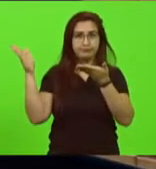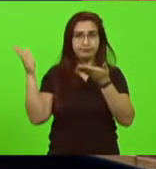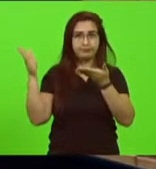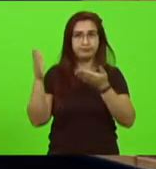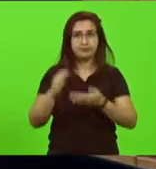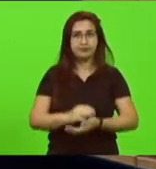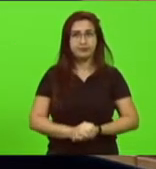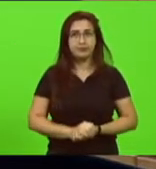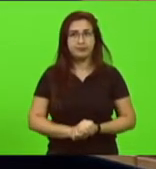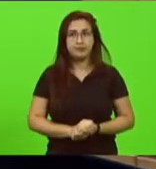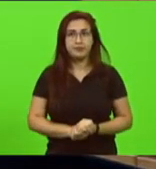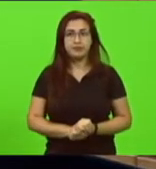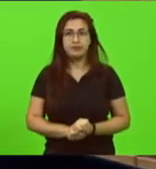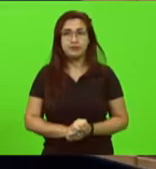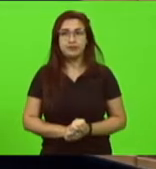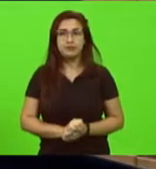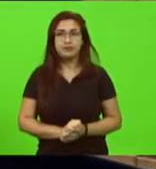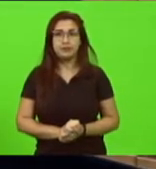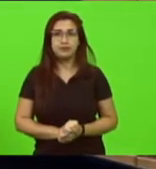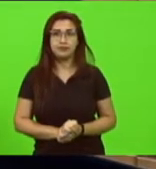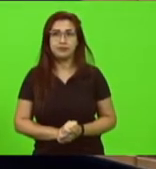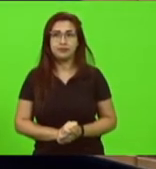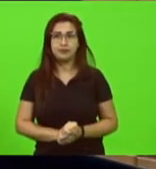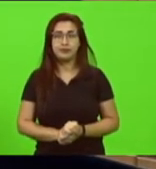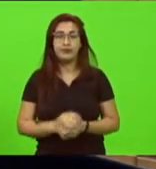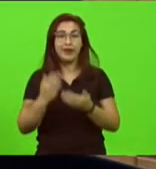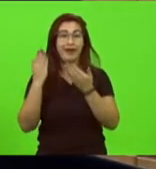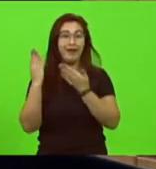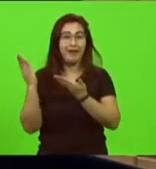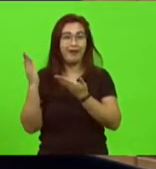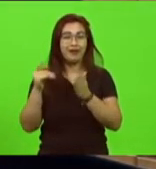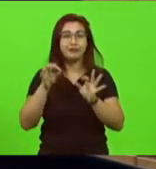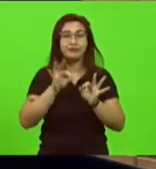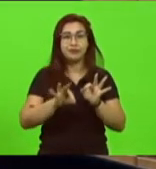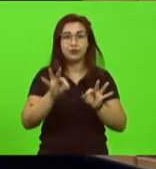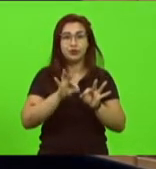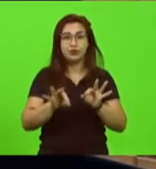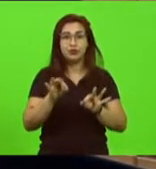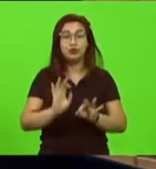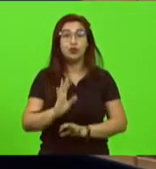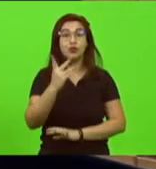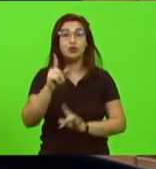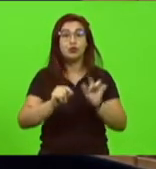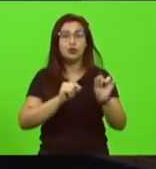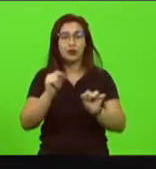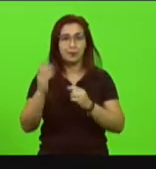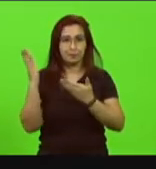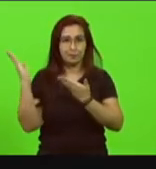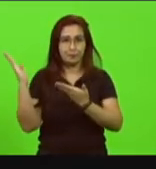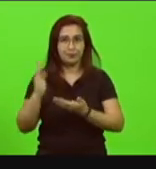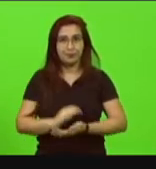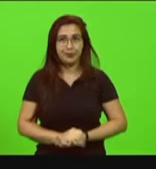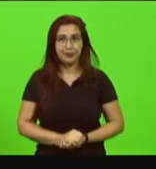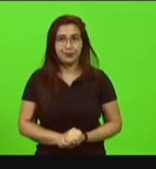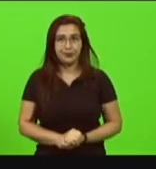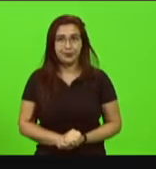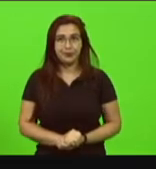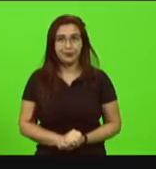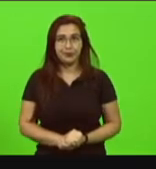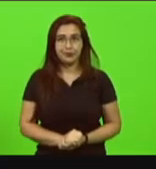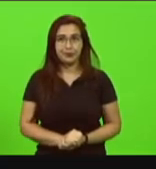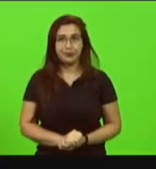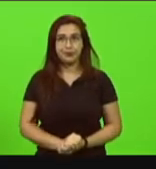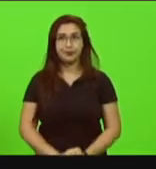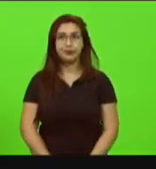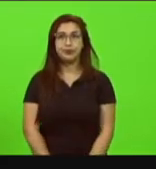essa instituição eu estou aqui naquilo que deveria ser uma escola escola